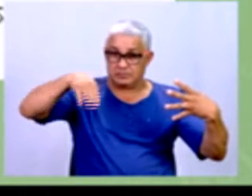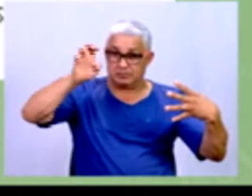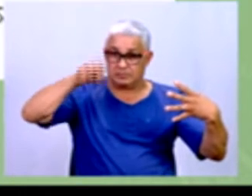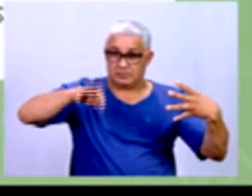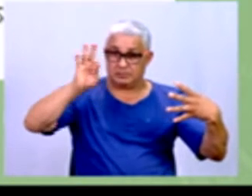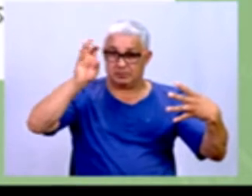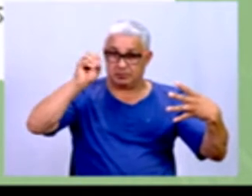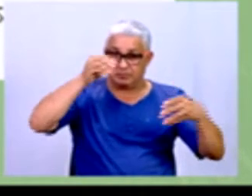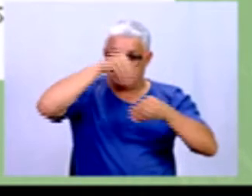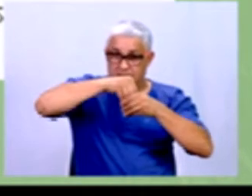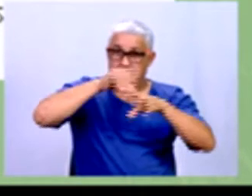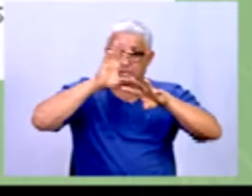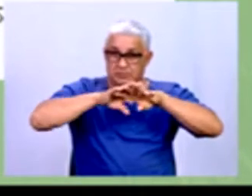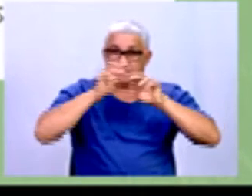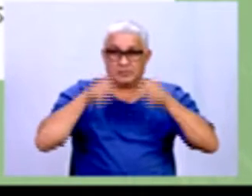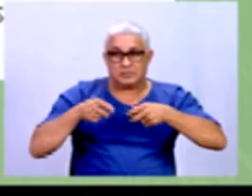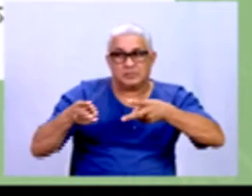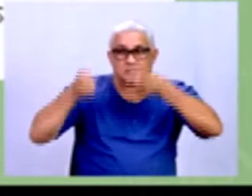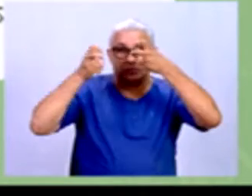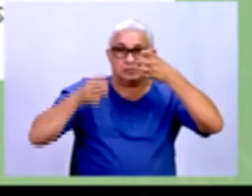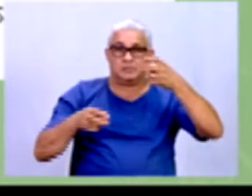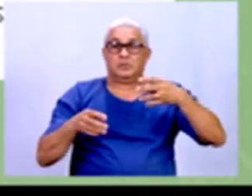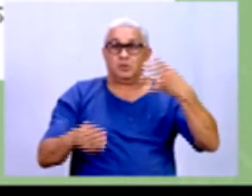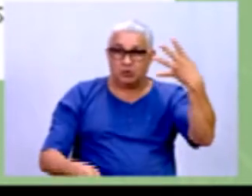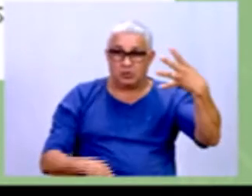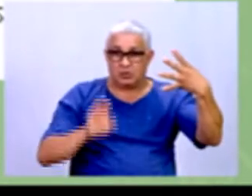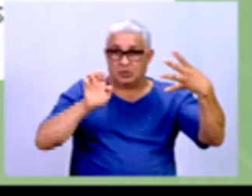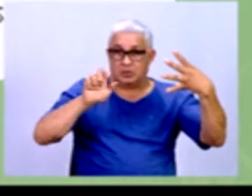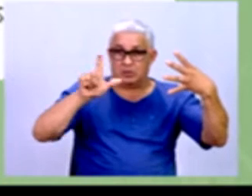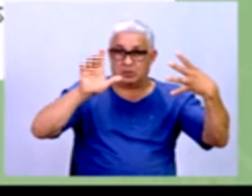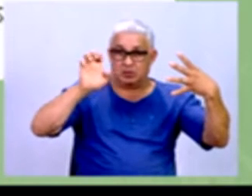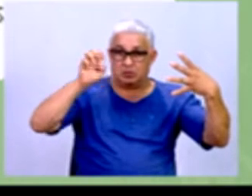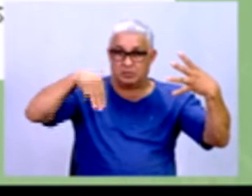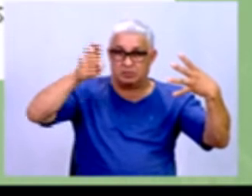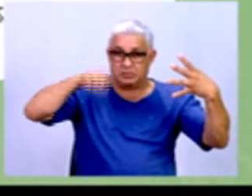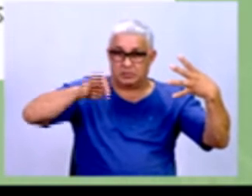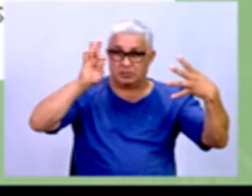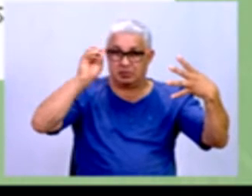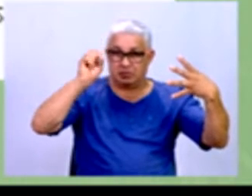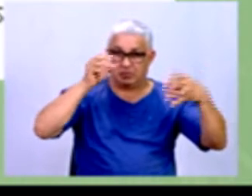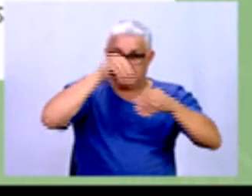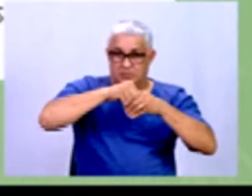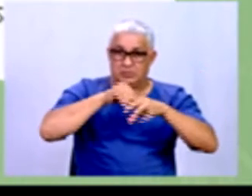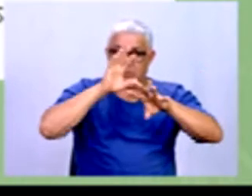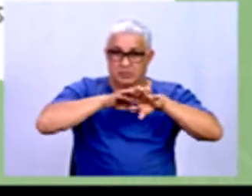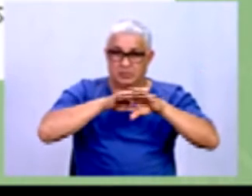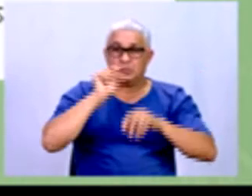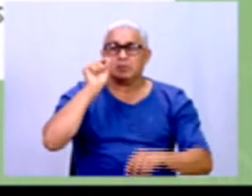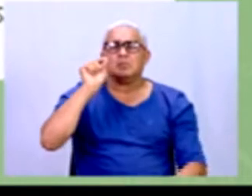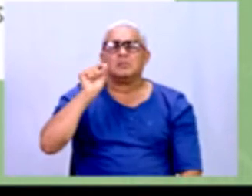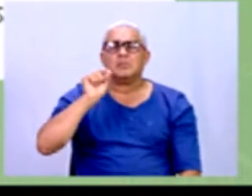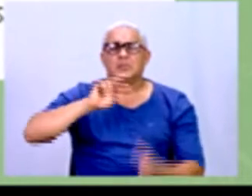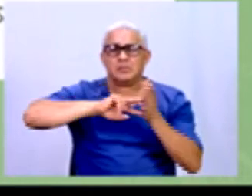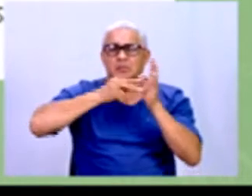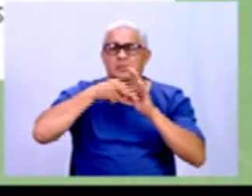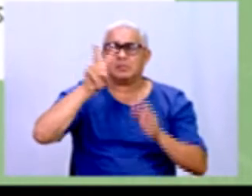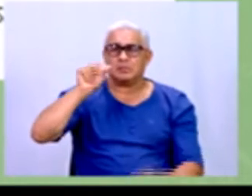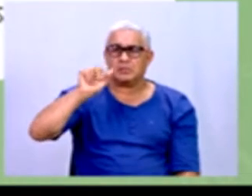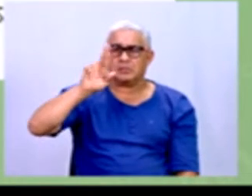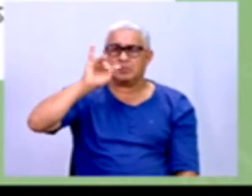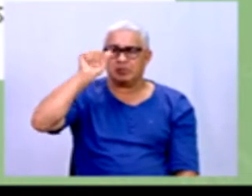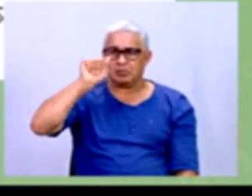Então, a gente já conseguiu identificar quatro elementos dentro da tabela. E o que são as variáveis? As variáveis,